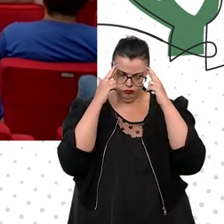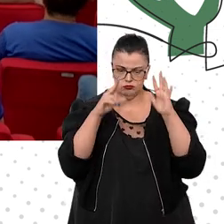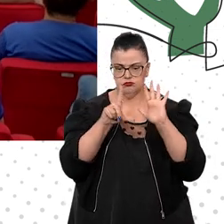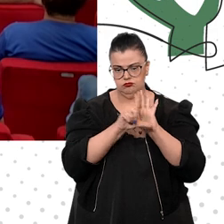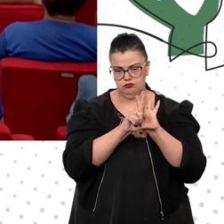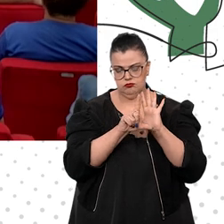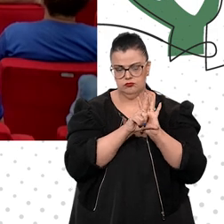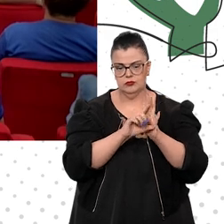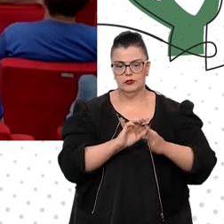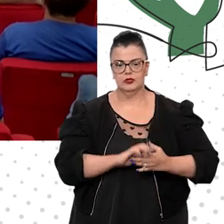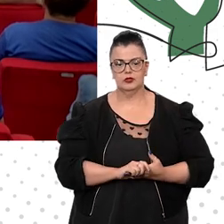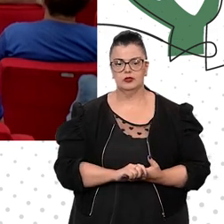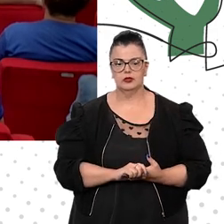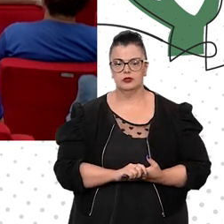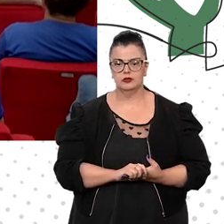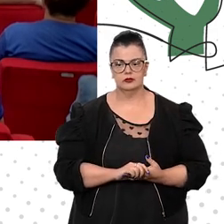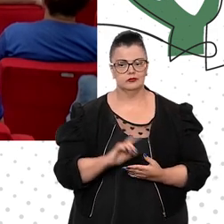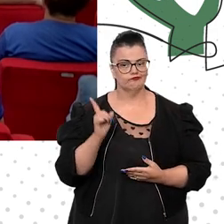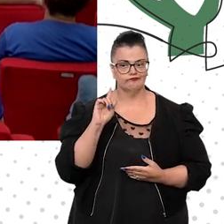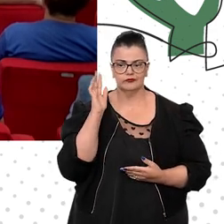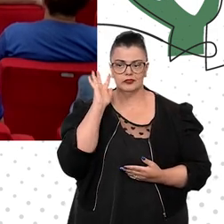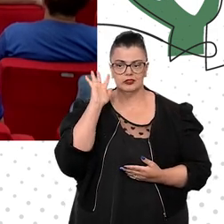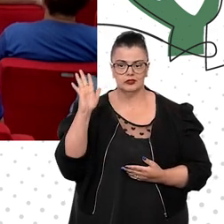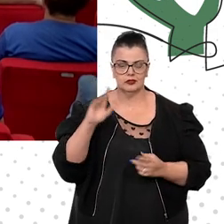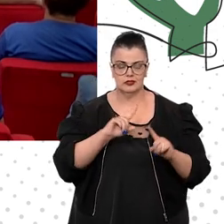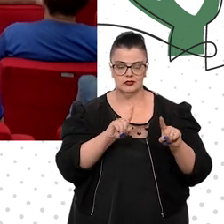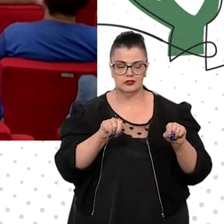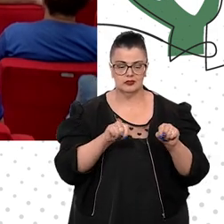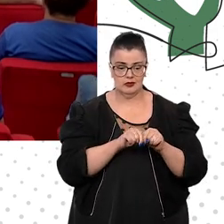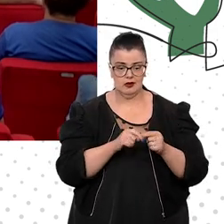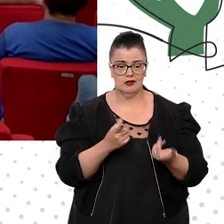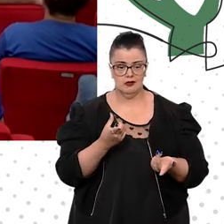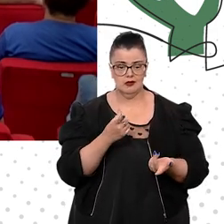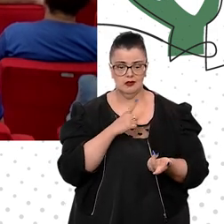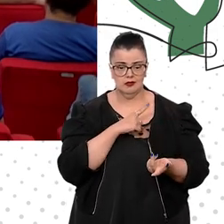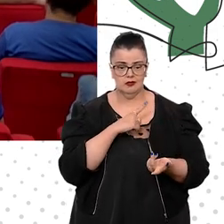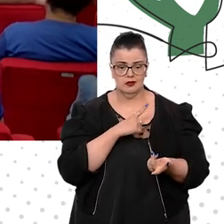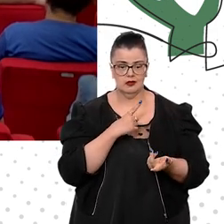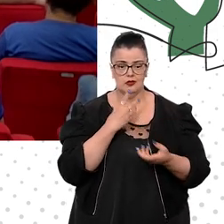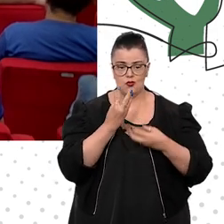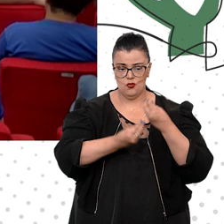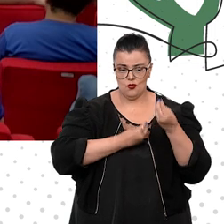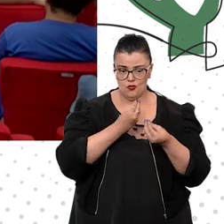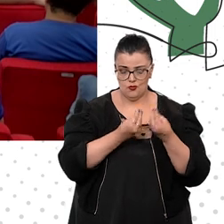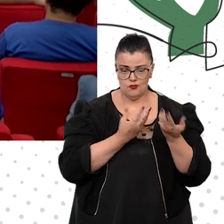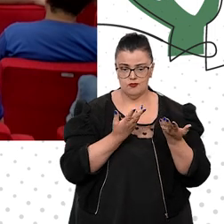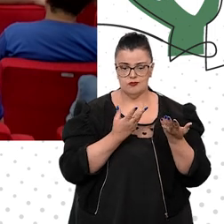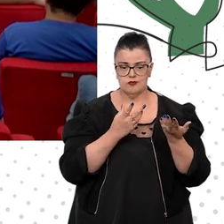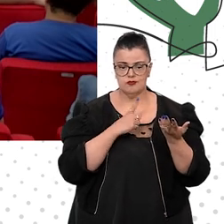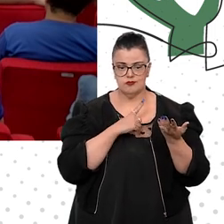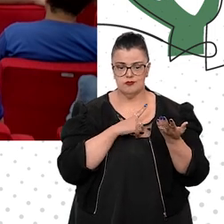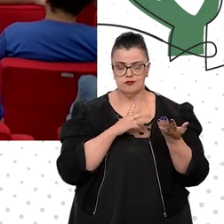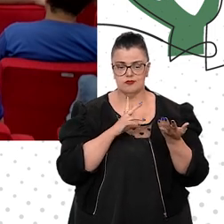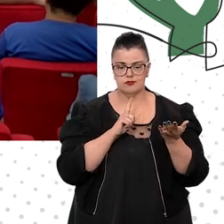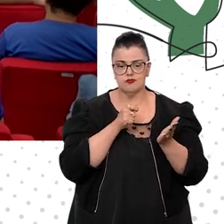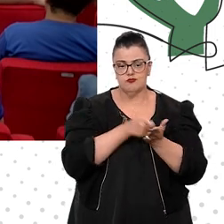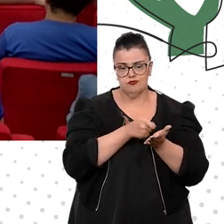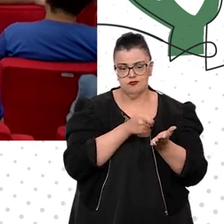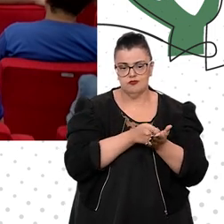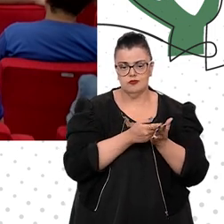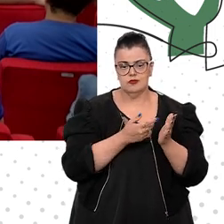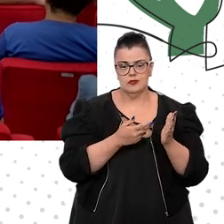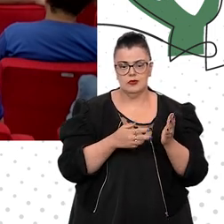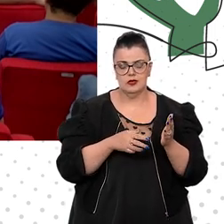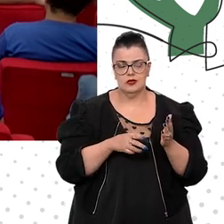Porque é inimaginável que na sala onde nós cumprimos ou temos por missão, não é cumprir, é